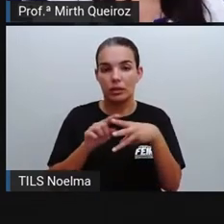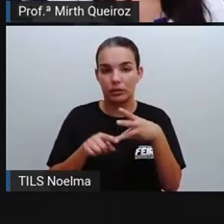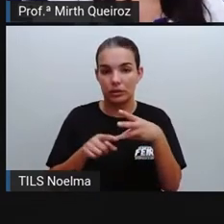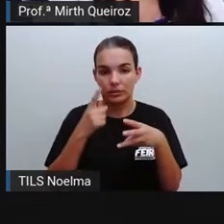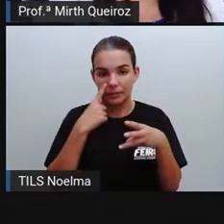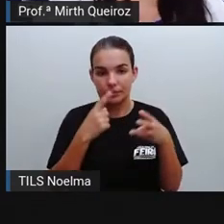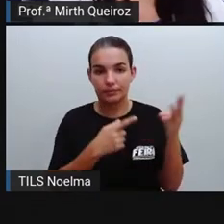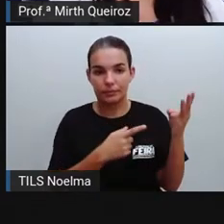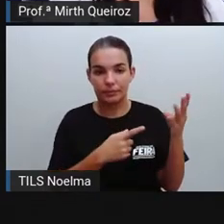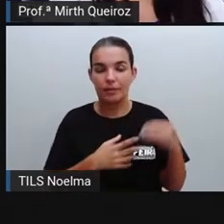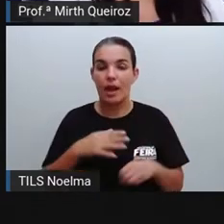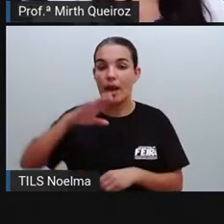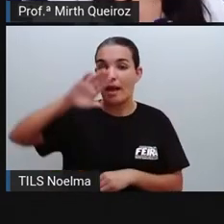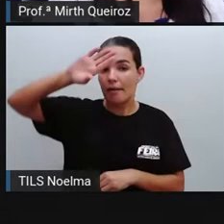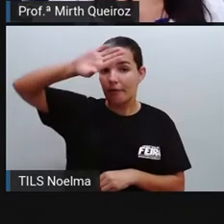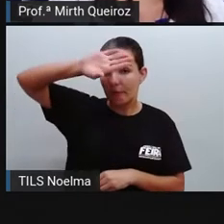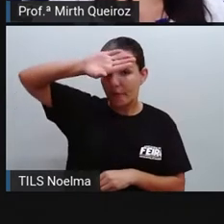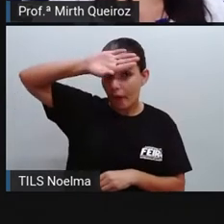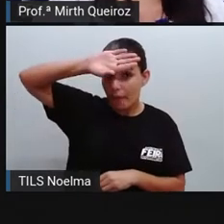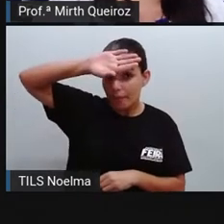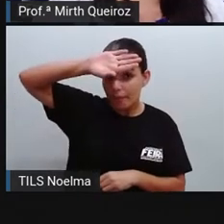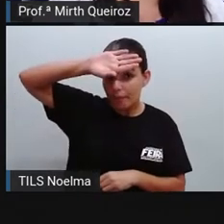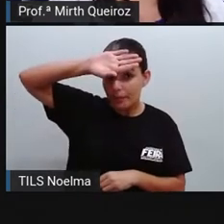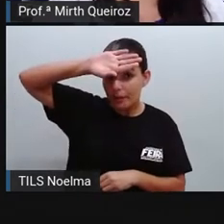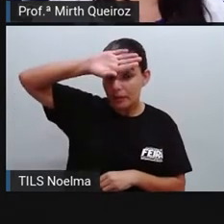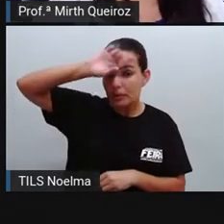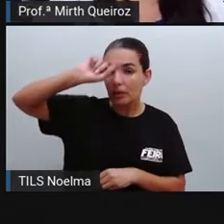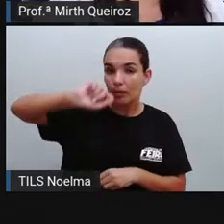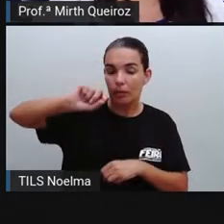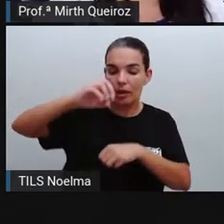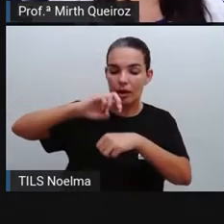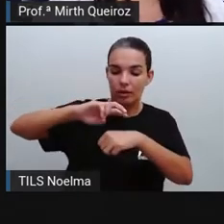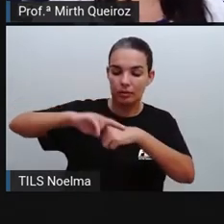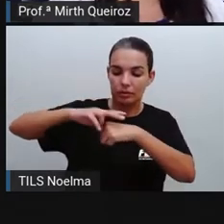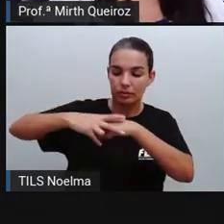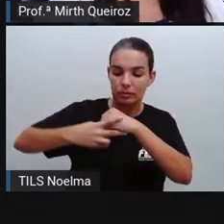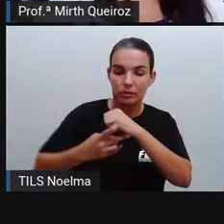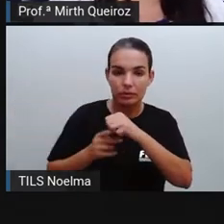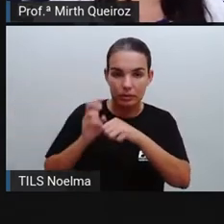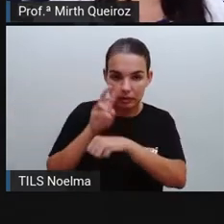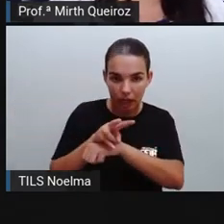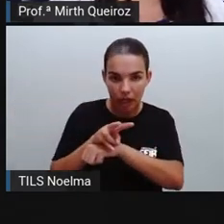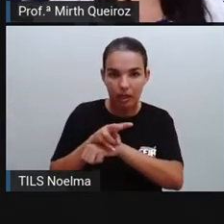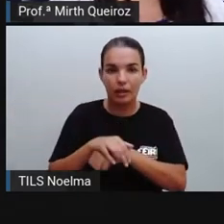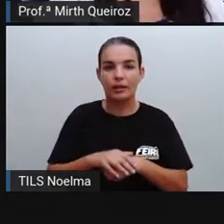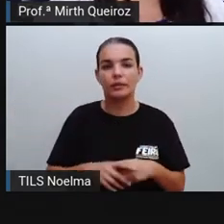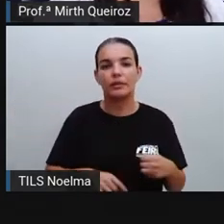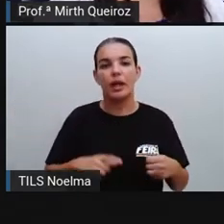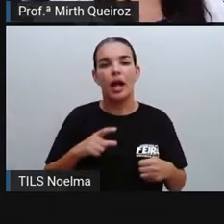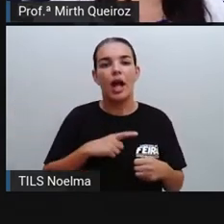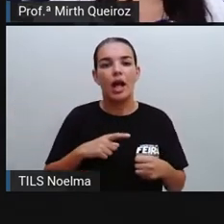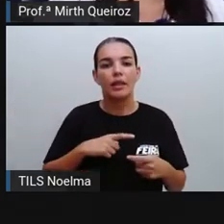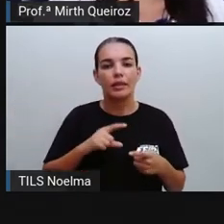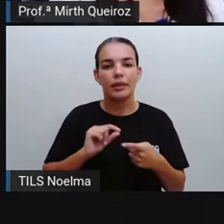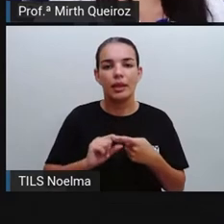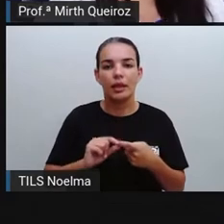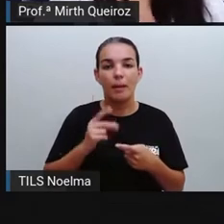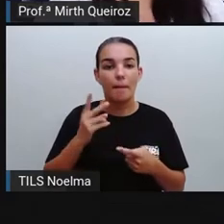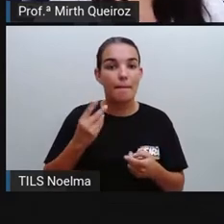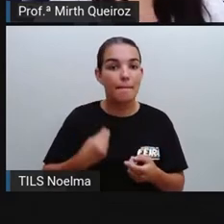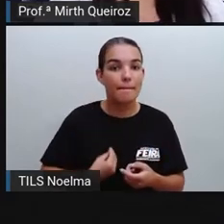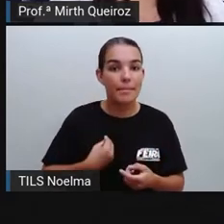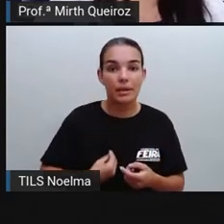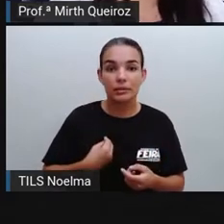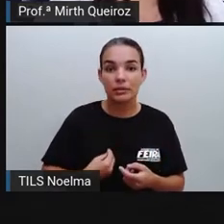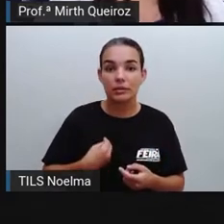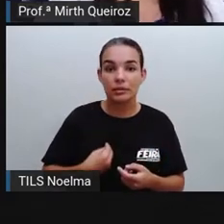A febre. A febre na dengue, né? Quando você está contaminado aí pelo vírus da dengue, sempre vai